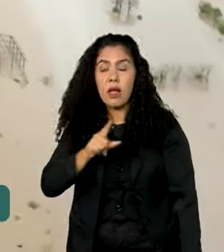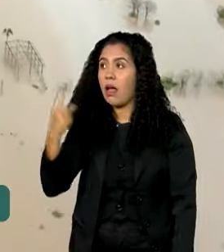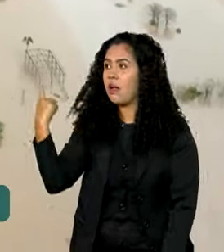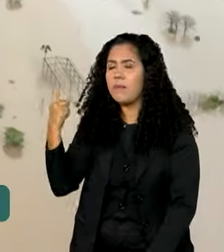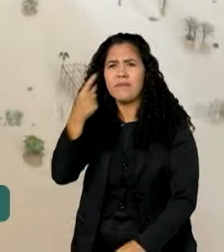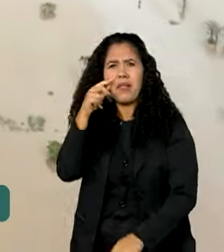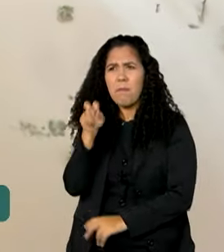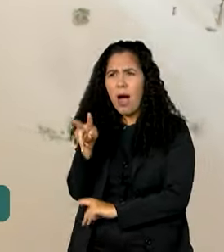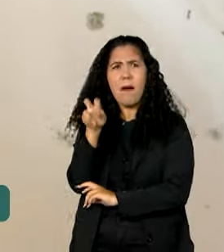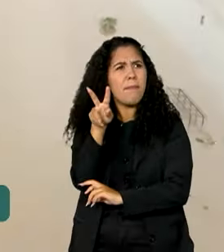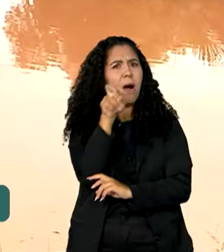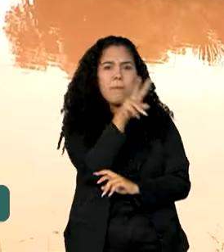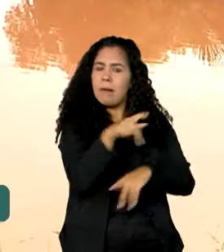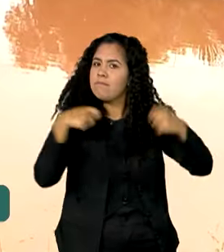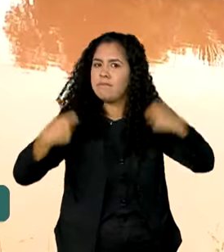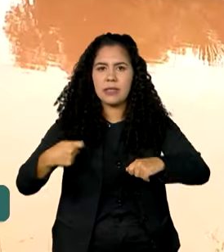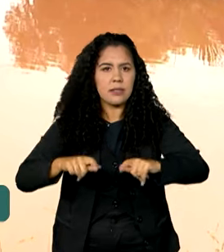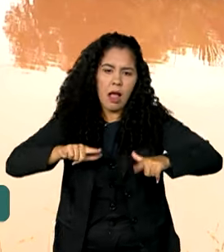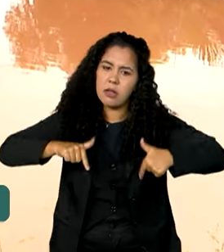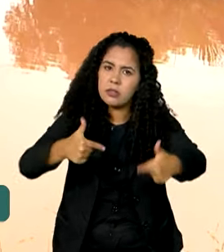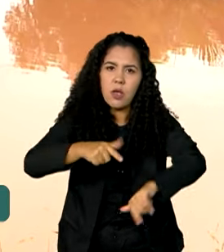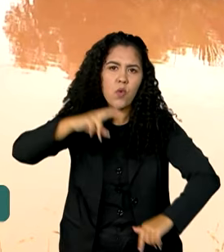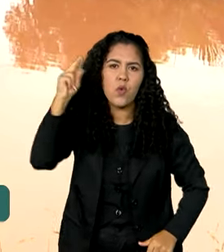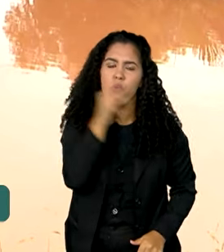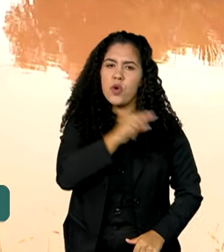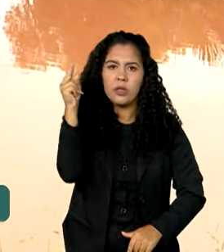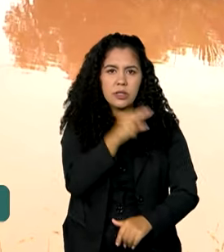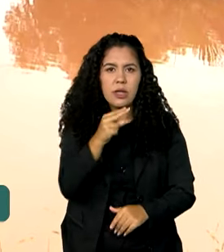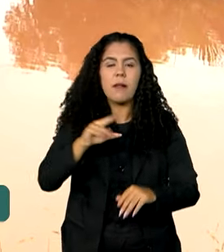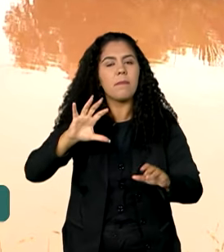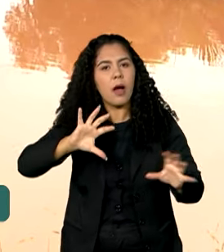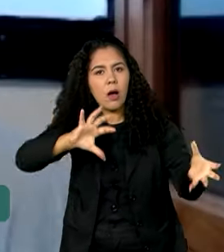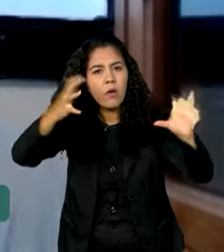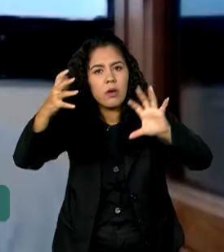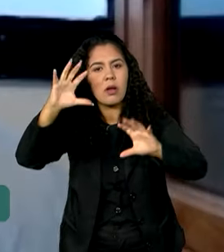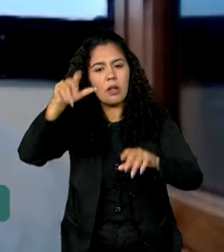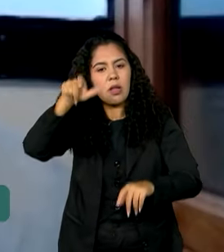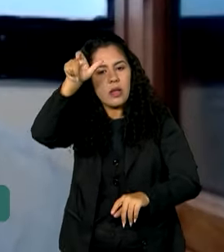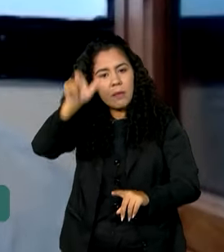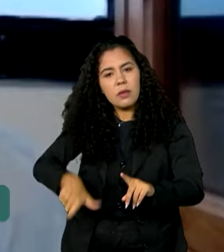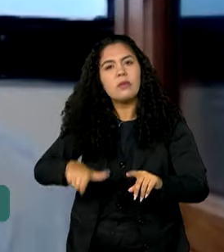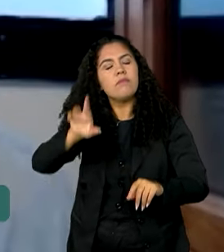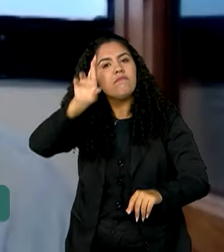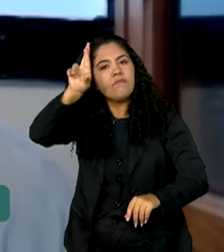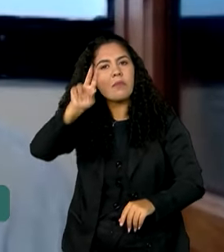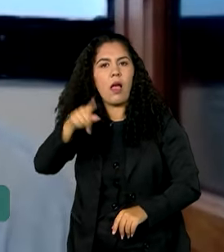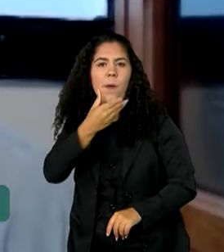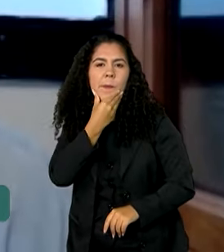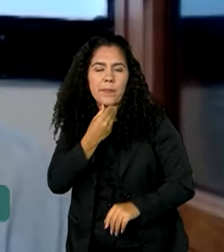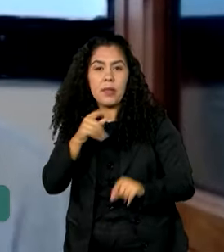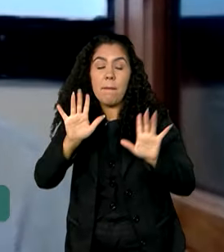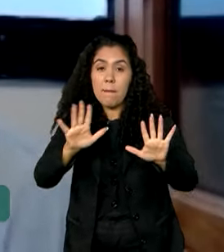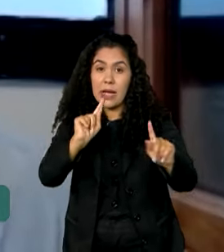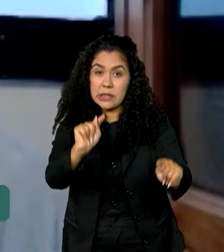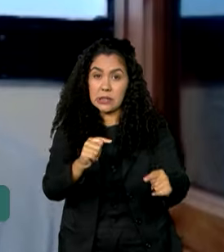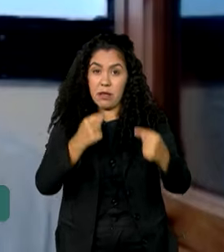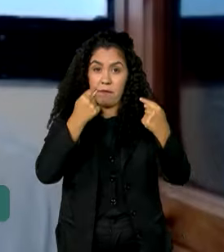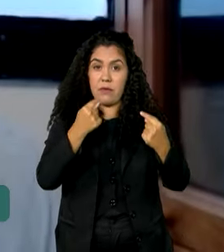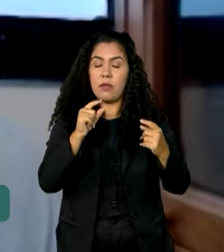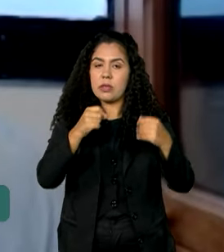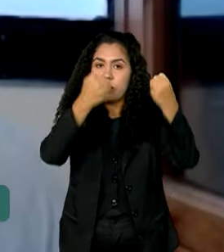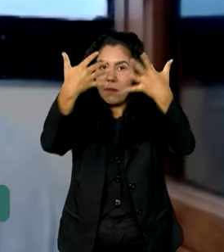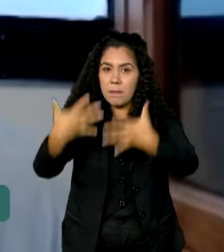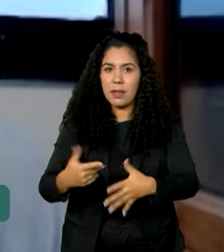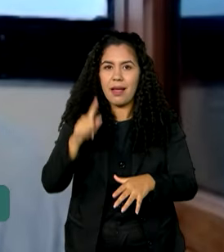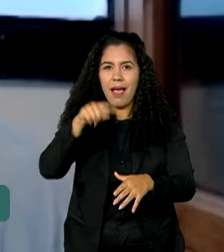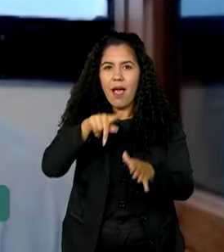urgência de buscar soluções para a crise climática causada pelo homem. O desafio, segundo este pesquisador do Núcleo de